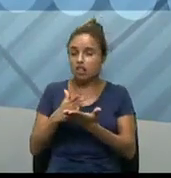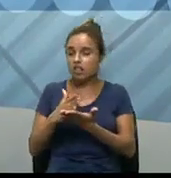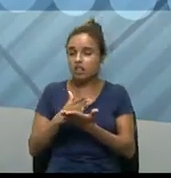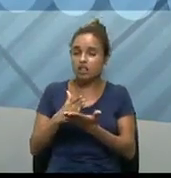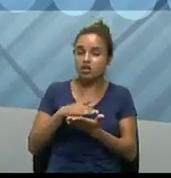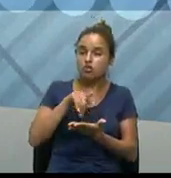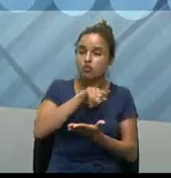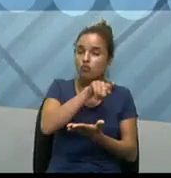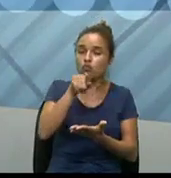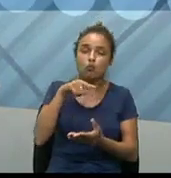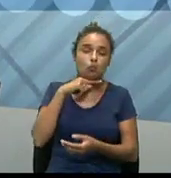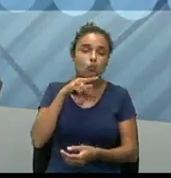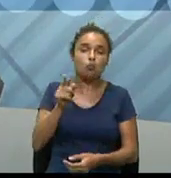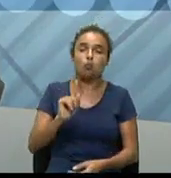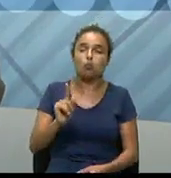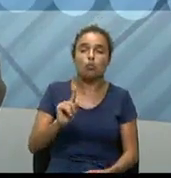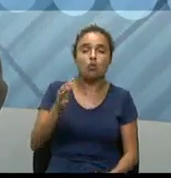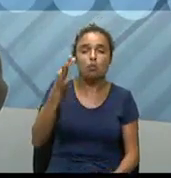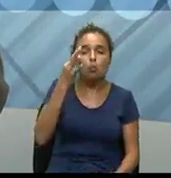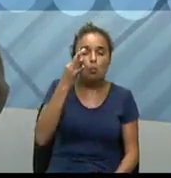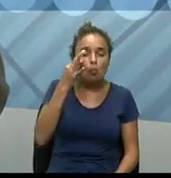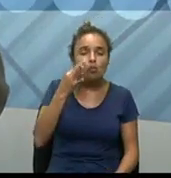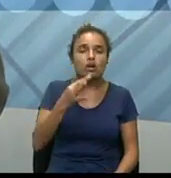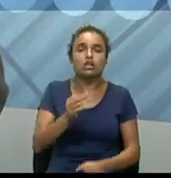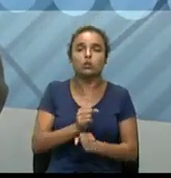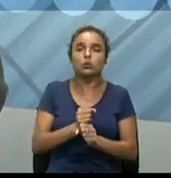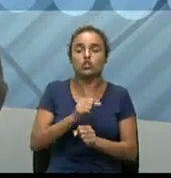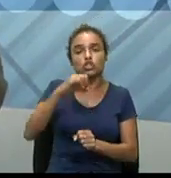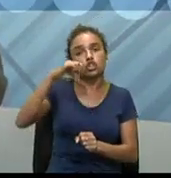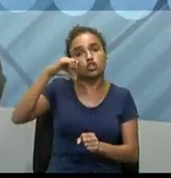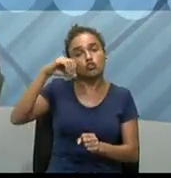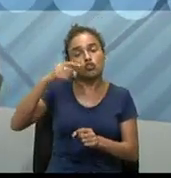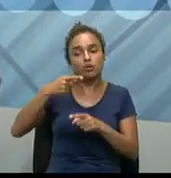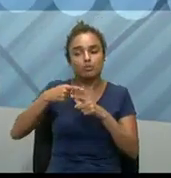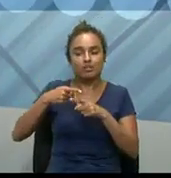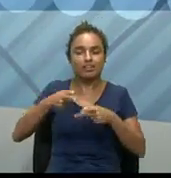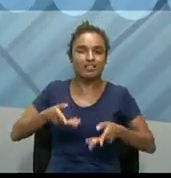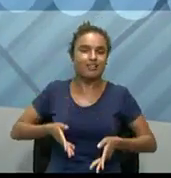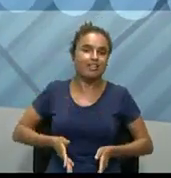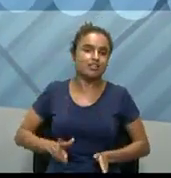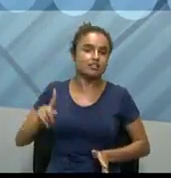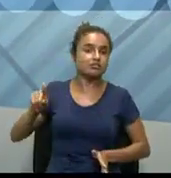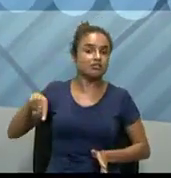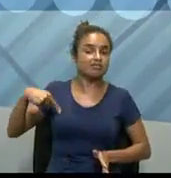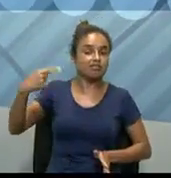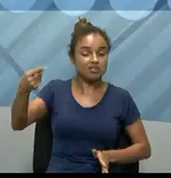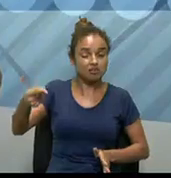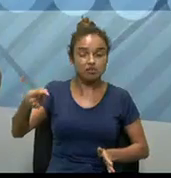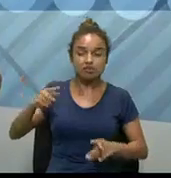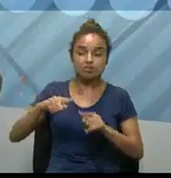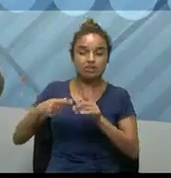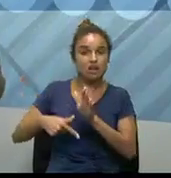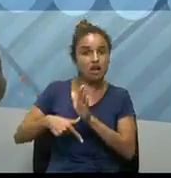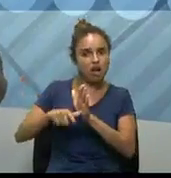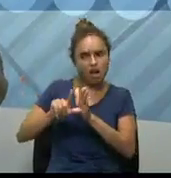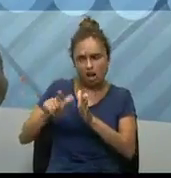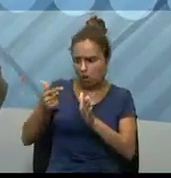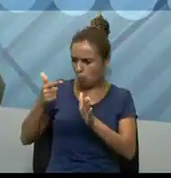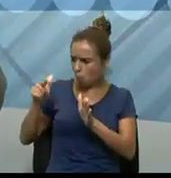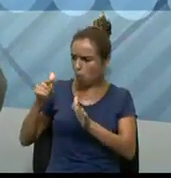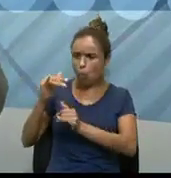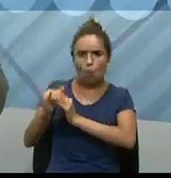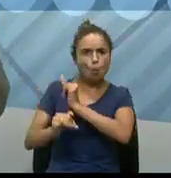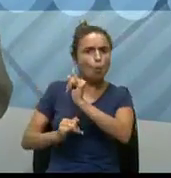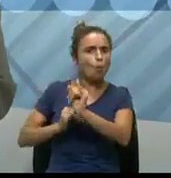intensidade, a década de 90, mas, né? Então, foi o principal marco nesse sentido. Não existia internet